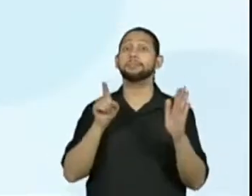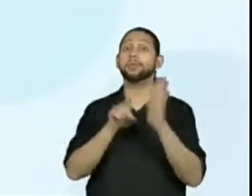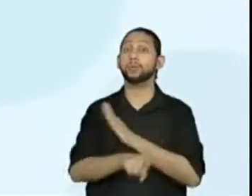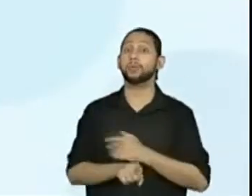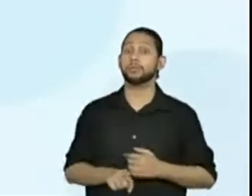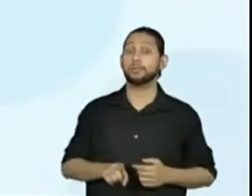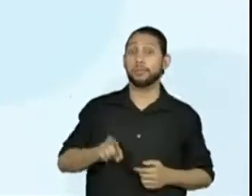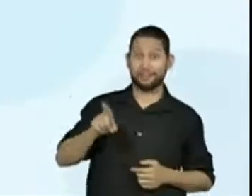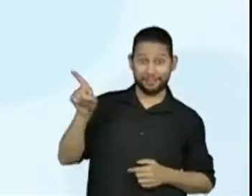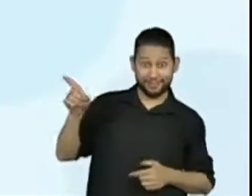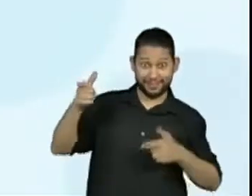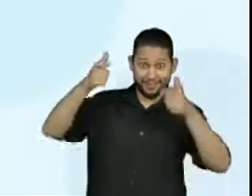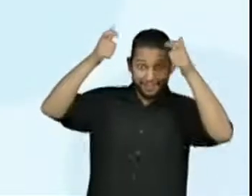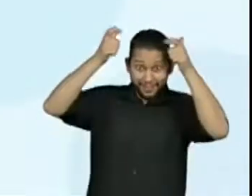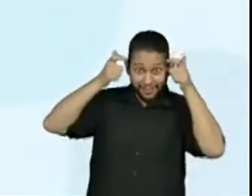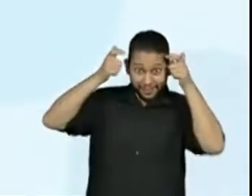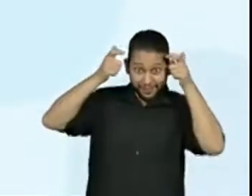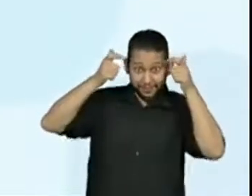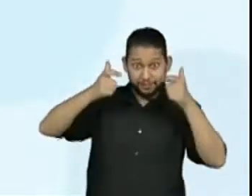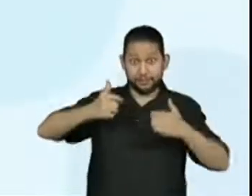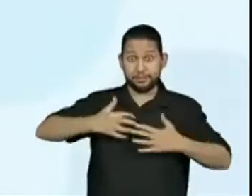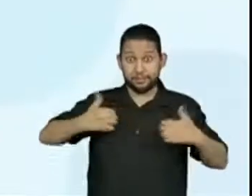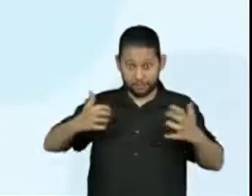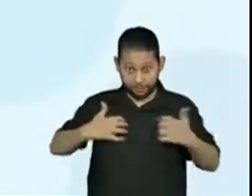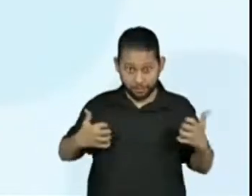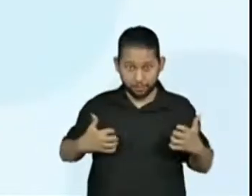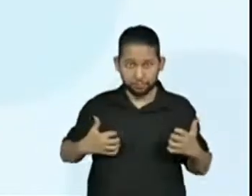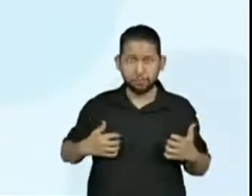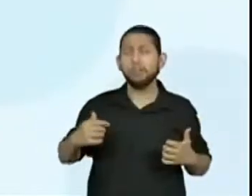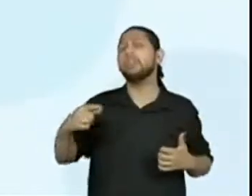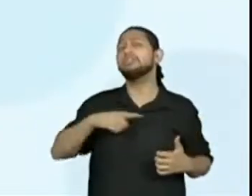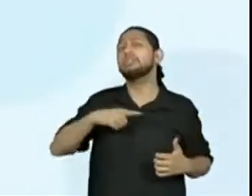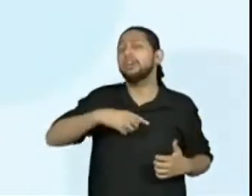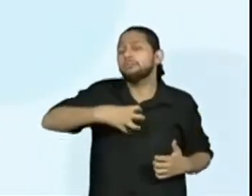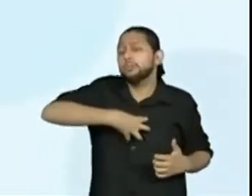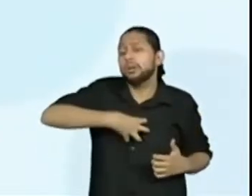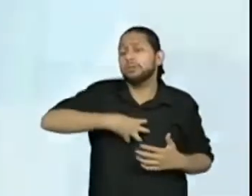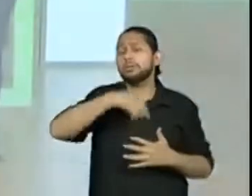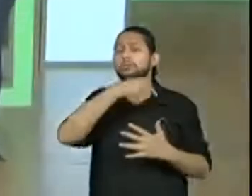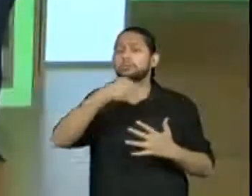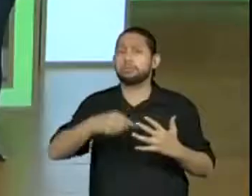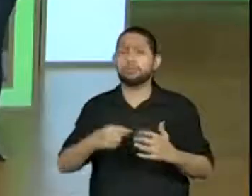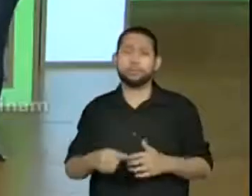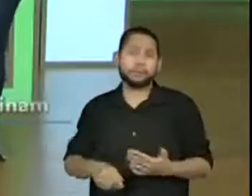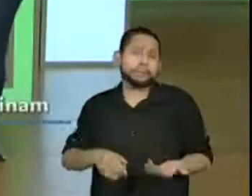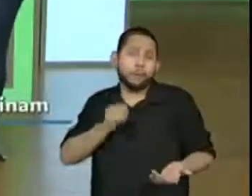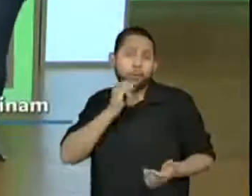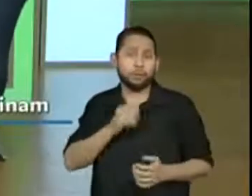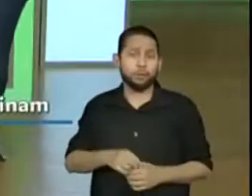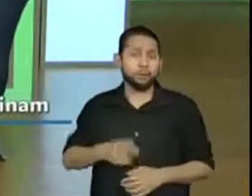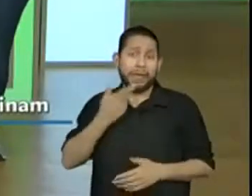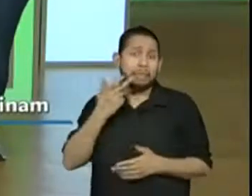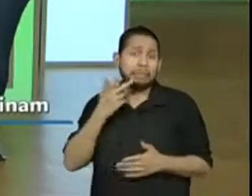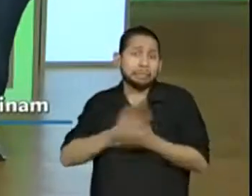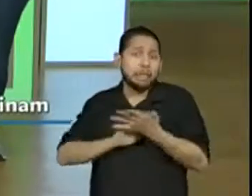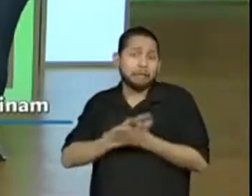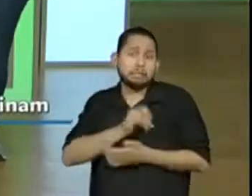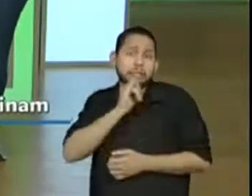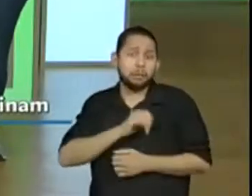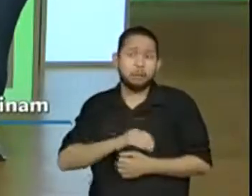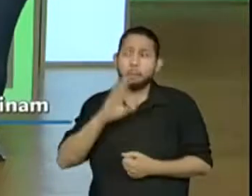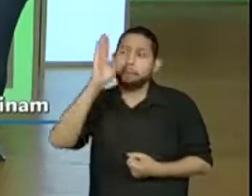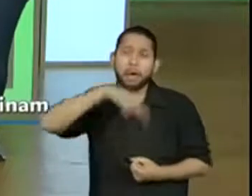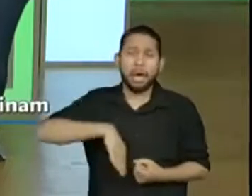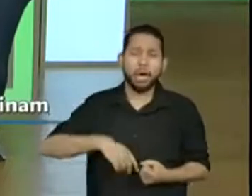atribuiria a esse rei? Não aparece característica nenhuma desse rei. Não fala que ele é mau, que ele é autoritário, não fala nada. Qual